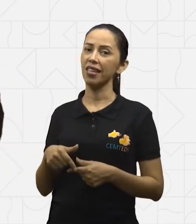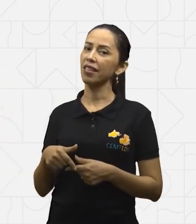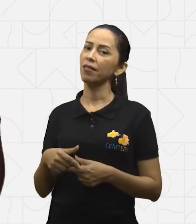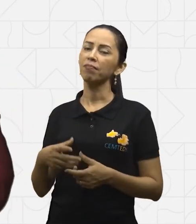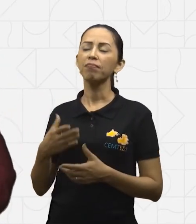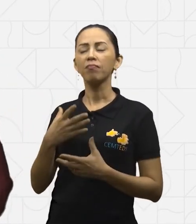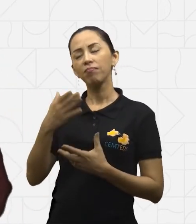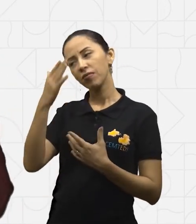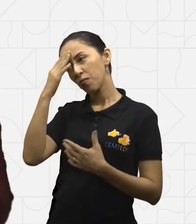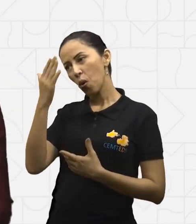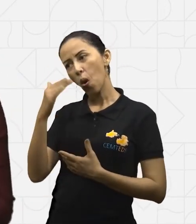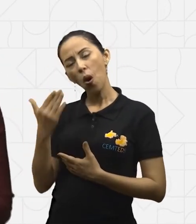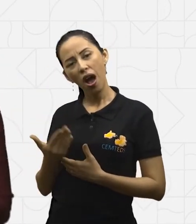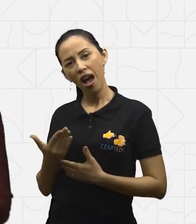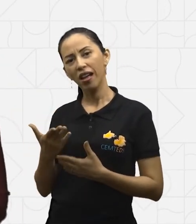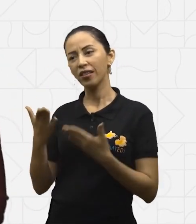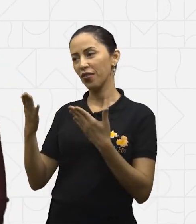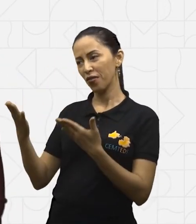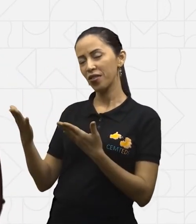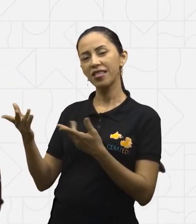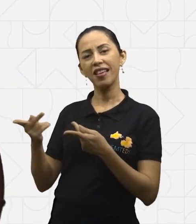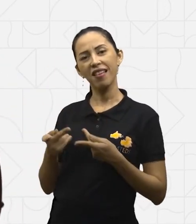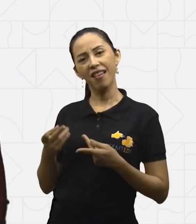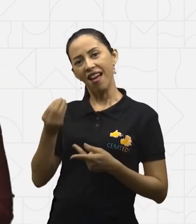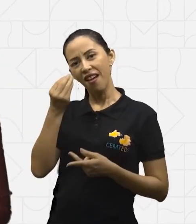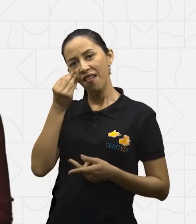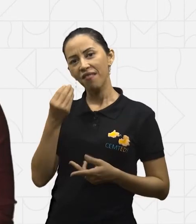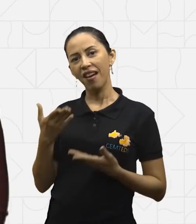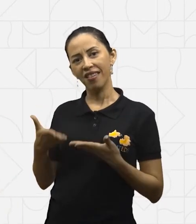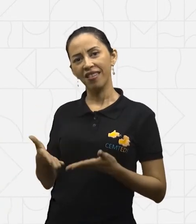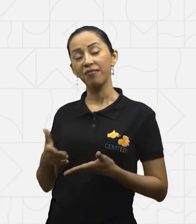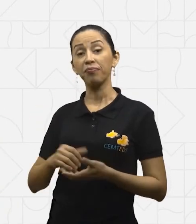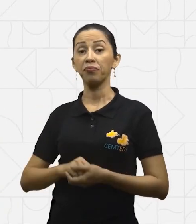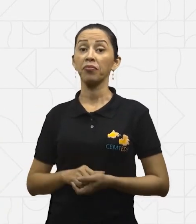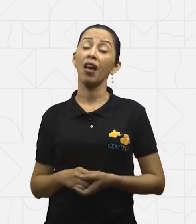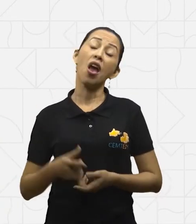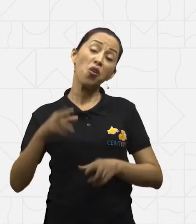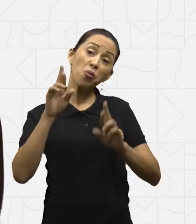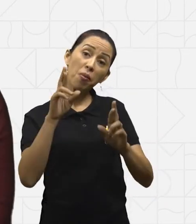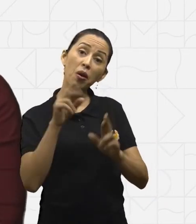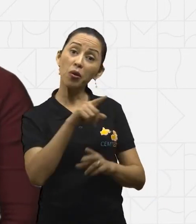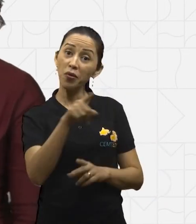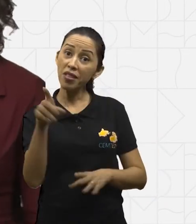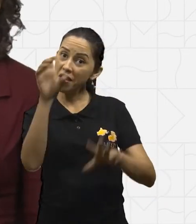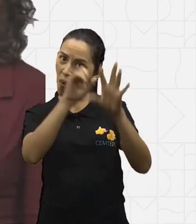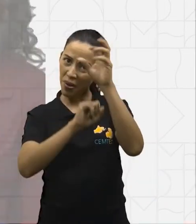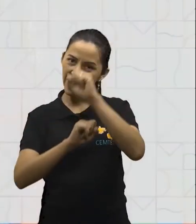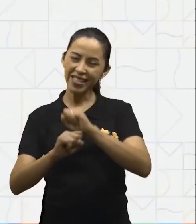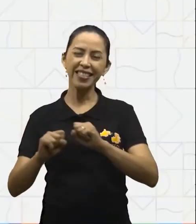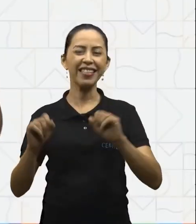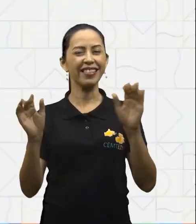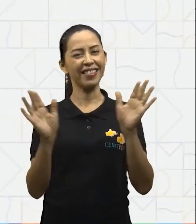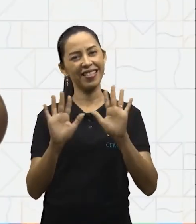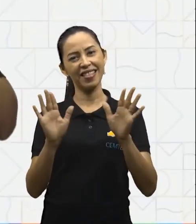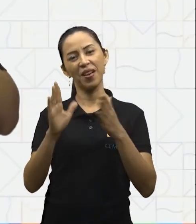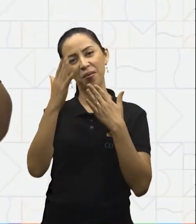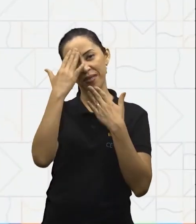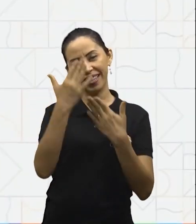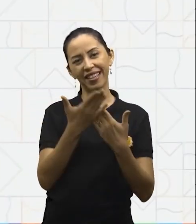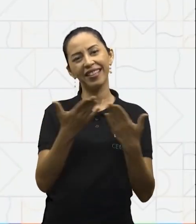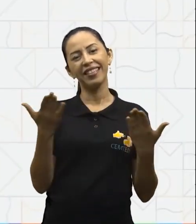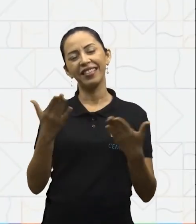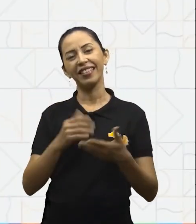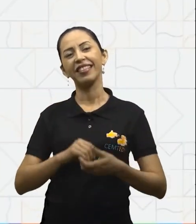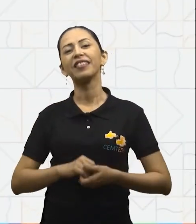agradeço. Espero que vocês tenham aprendido bastante coisa hoje. Tchau! Muito obrigada. Por nada. Tchau, tchau. Aprender é